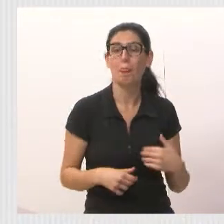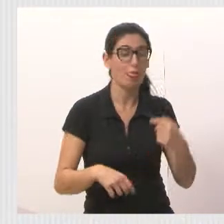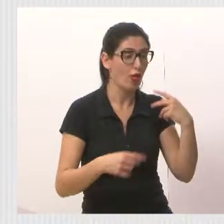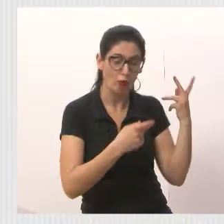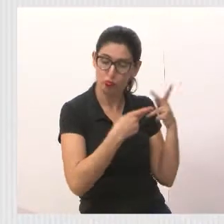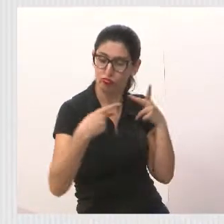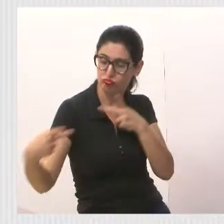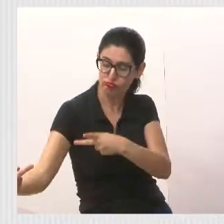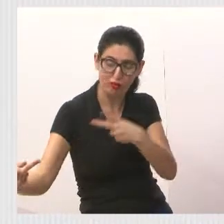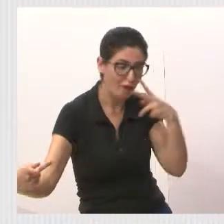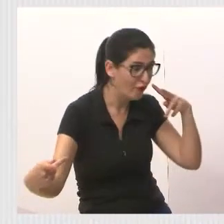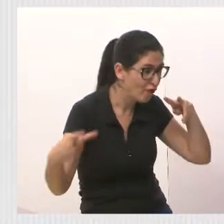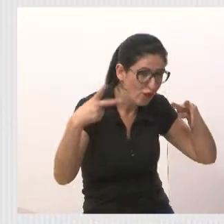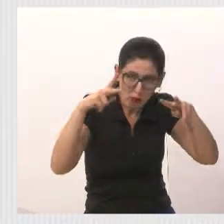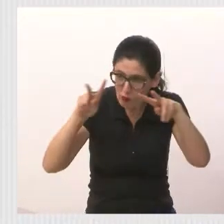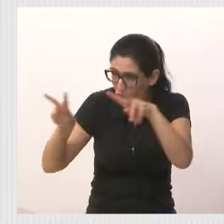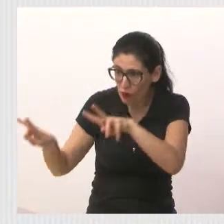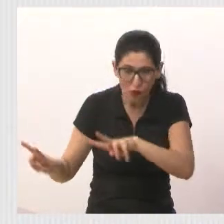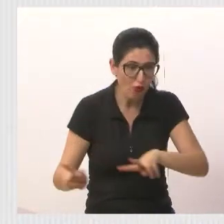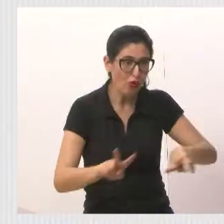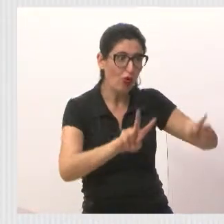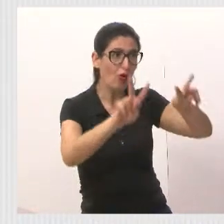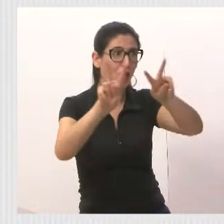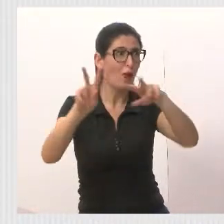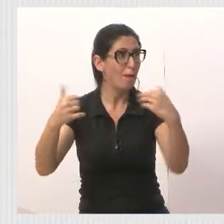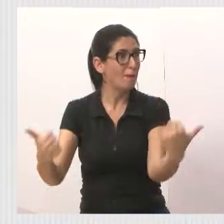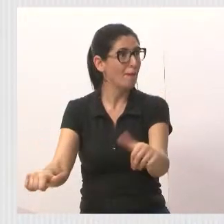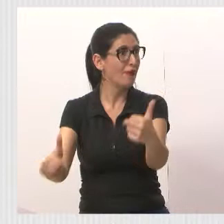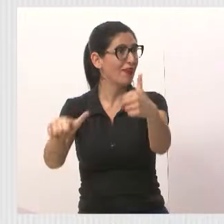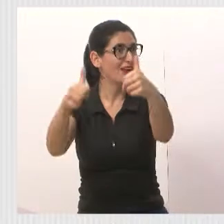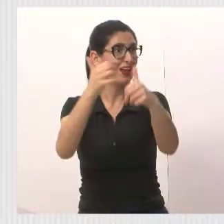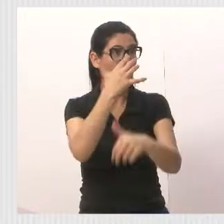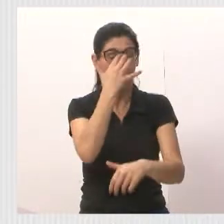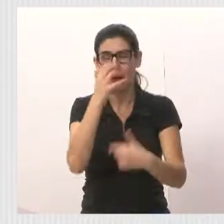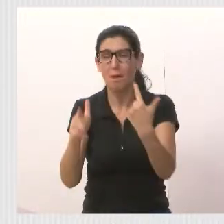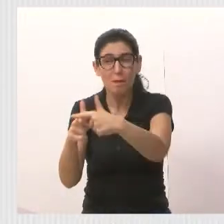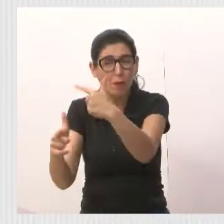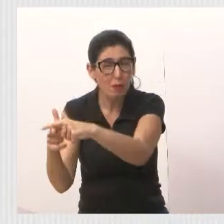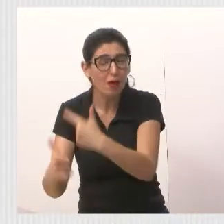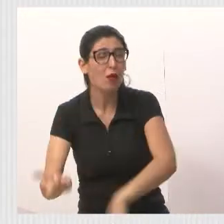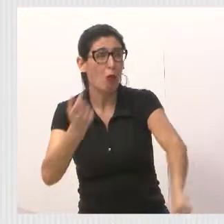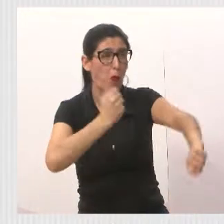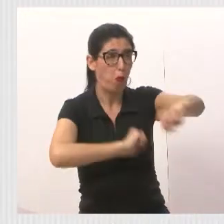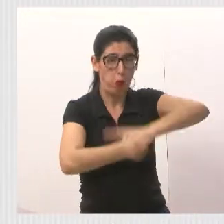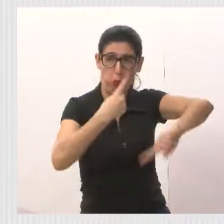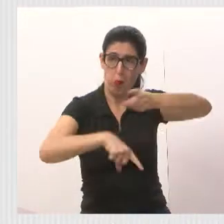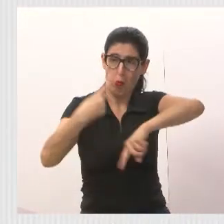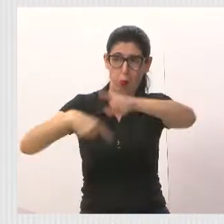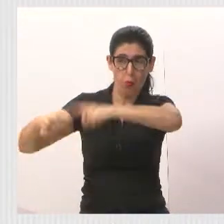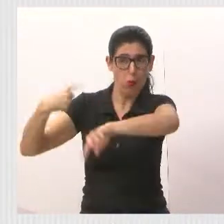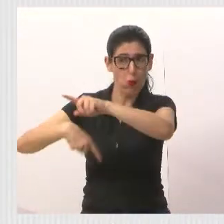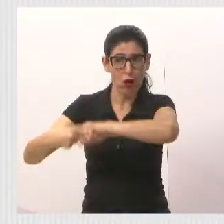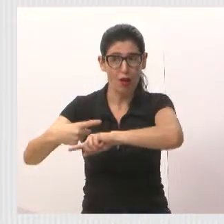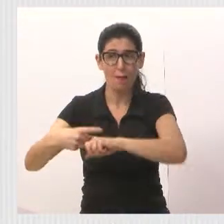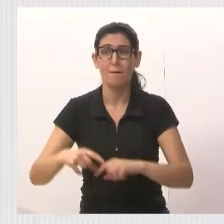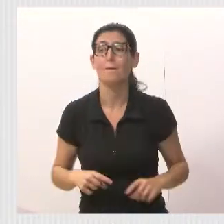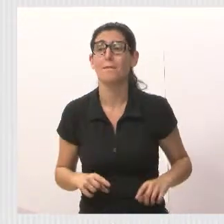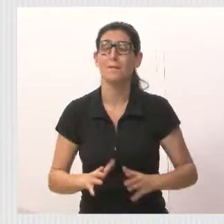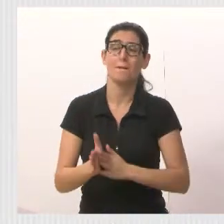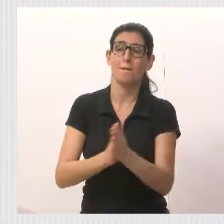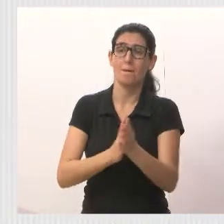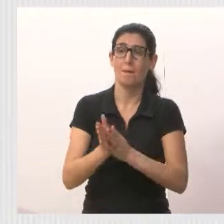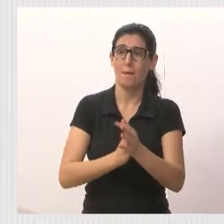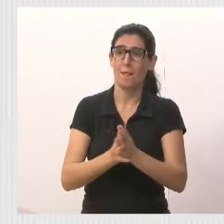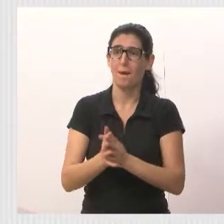essa melhoria no bairro, lógico que foi colocado aqui o problema da drenagem, mas aqui não deu para colocar nessa